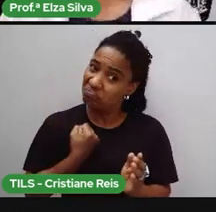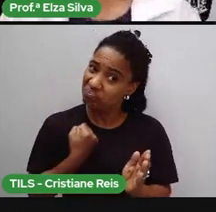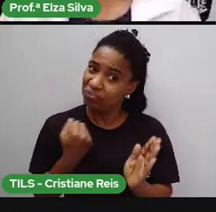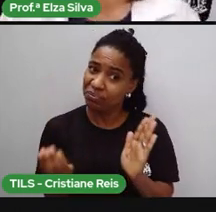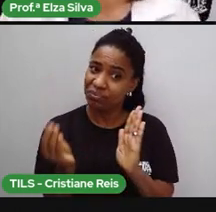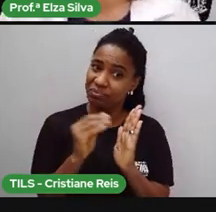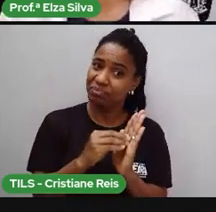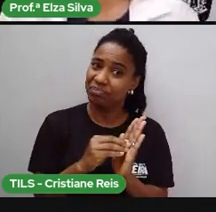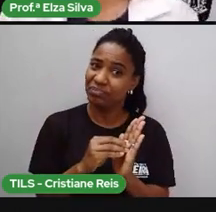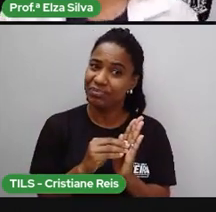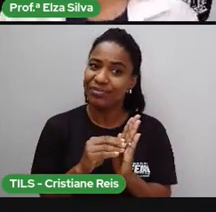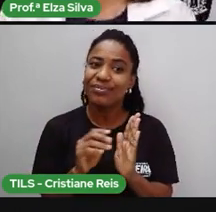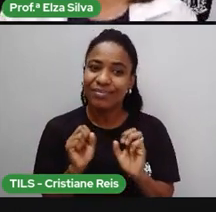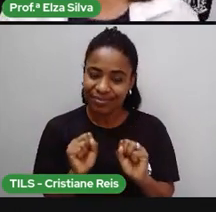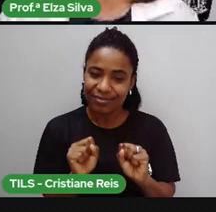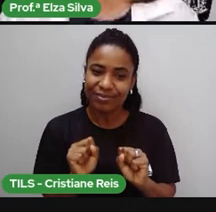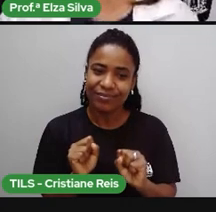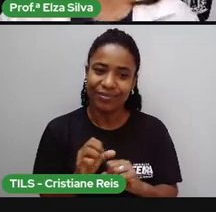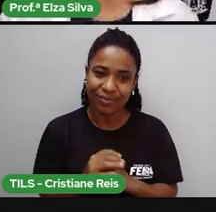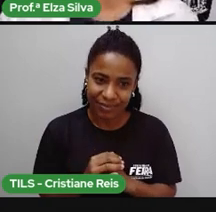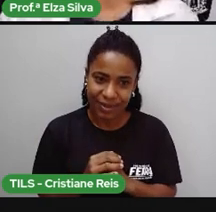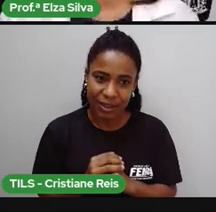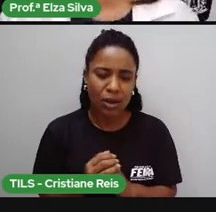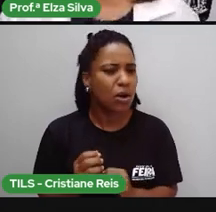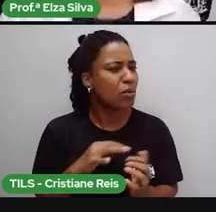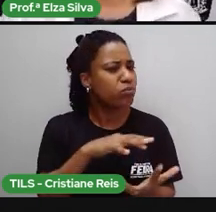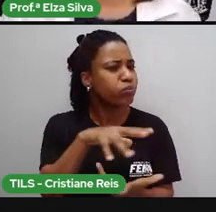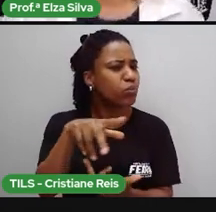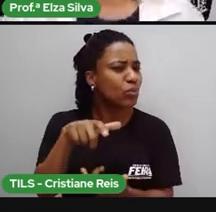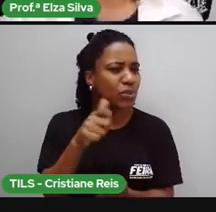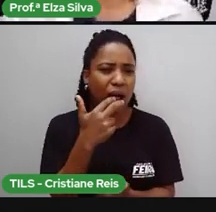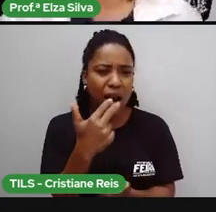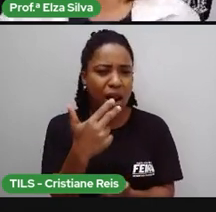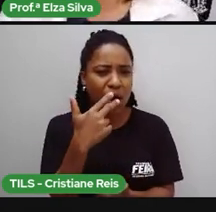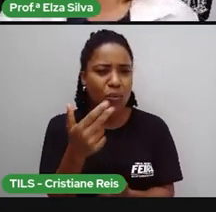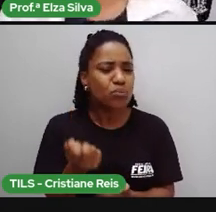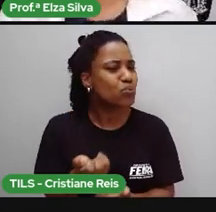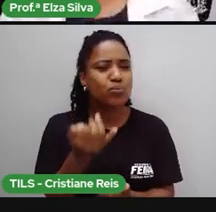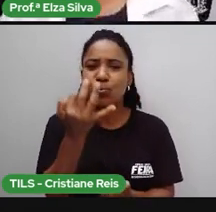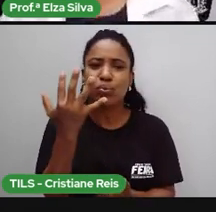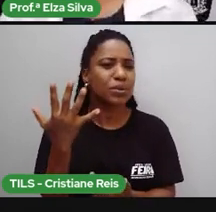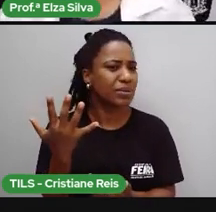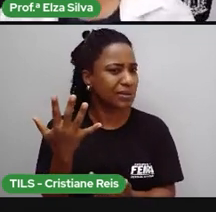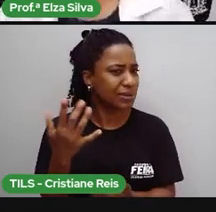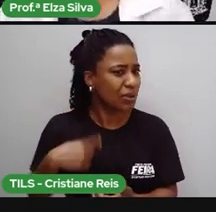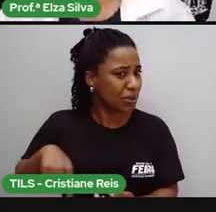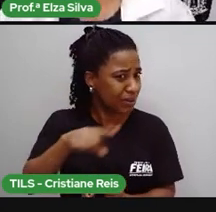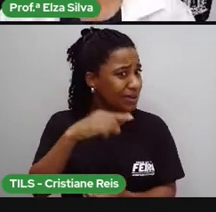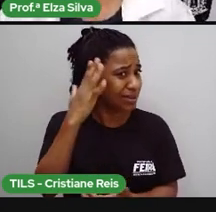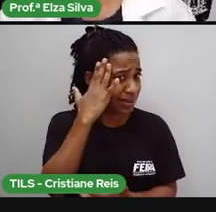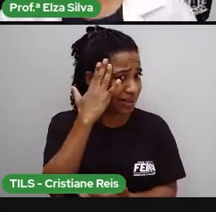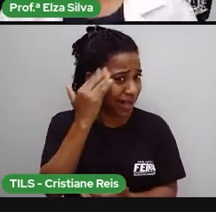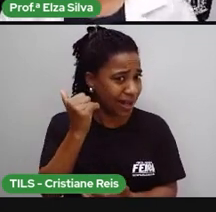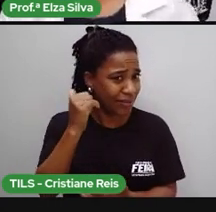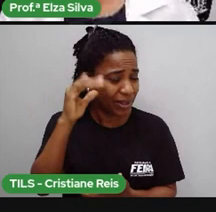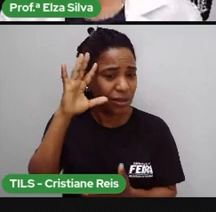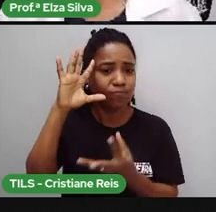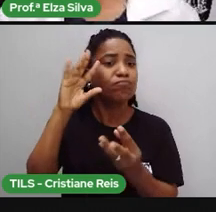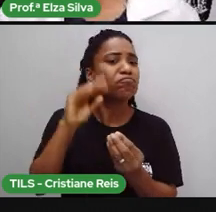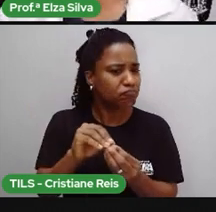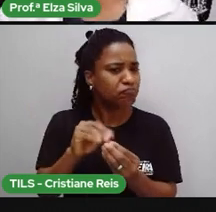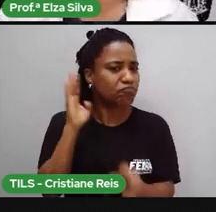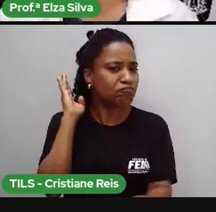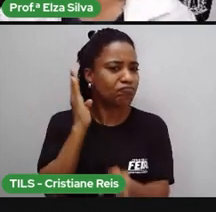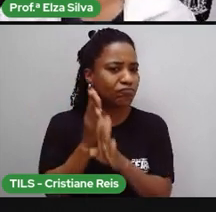Quantas línguas existem no mundo? Será que nós, seres humanos, conseguimos realmente ter um